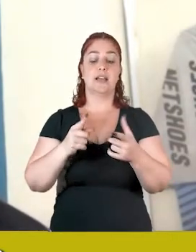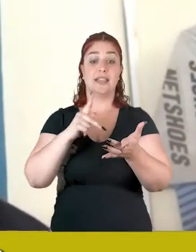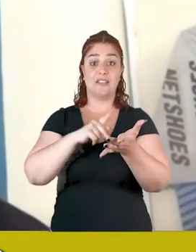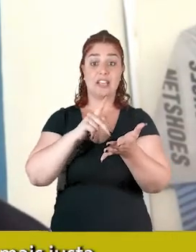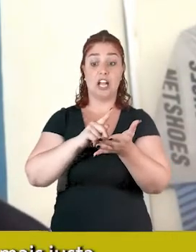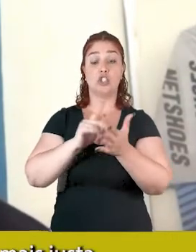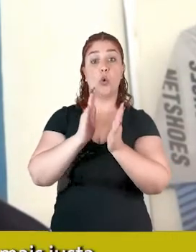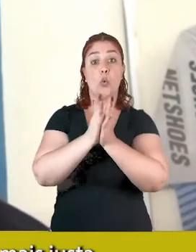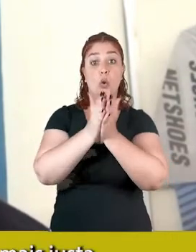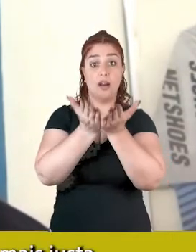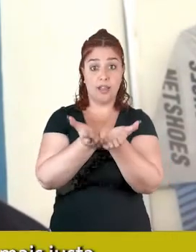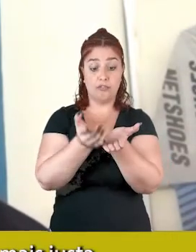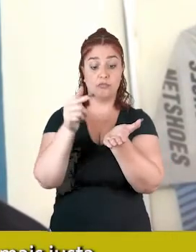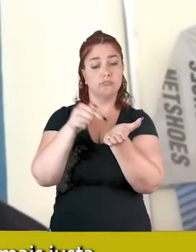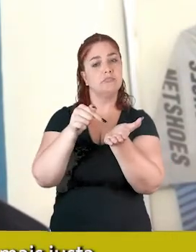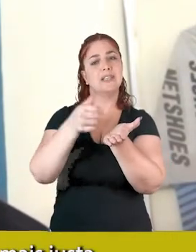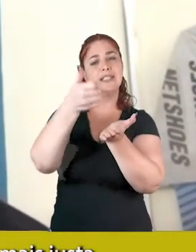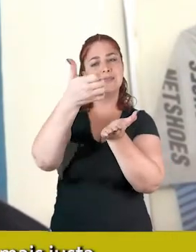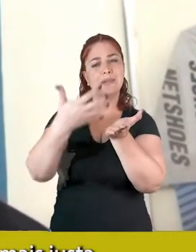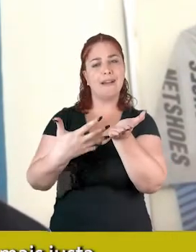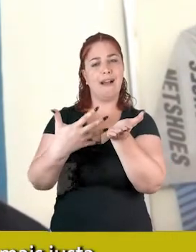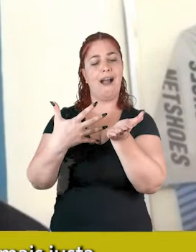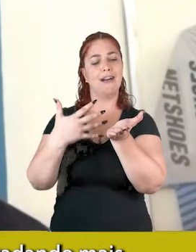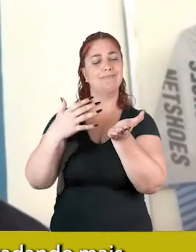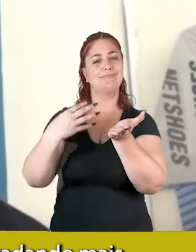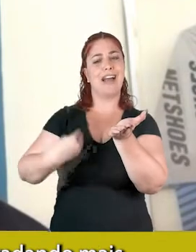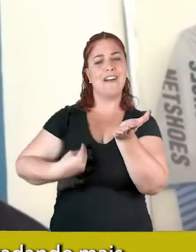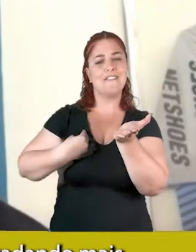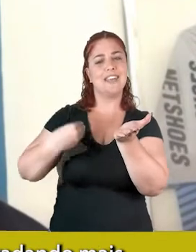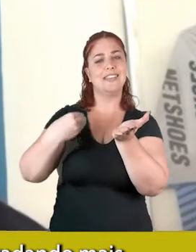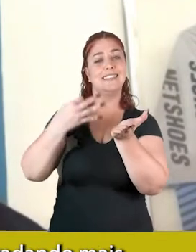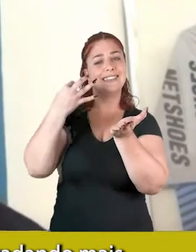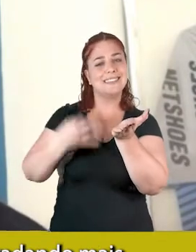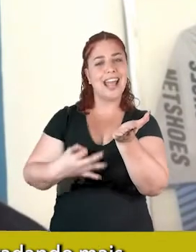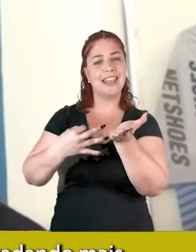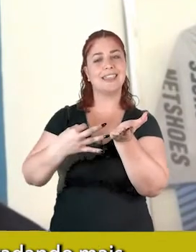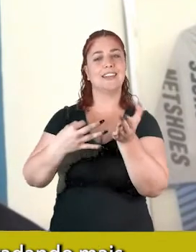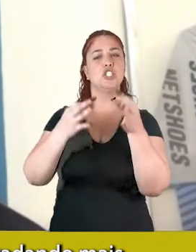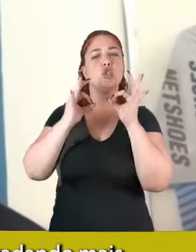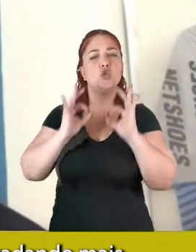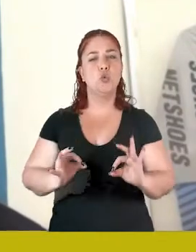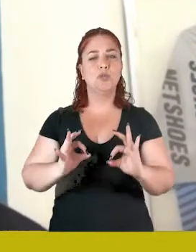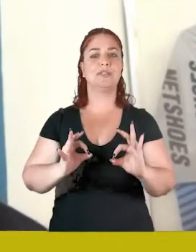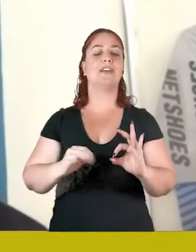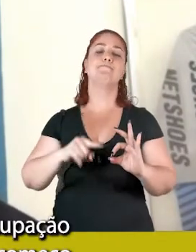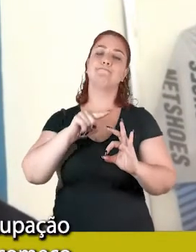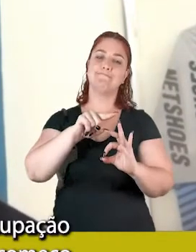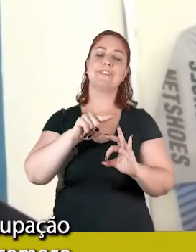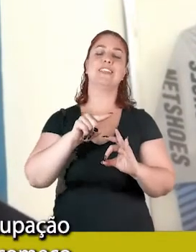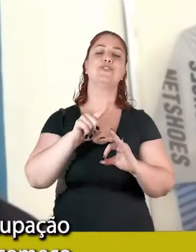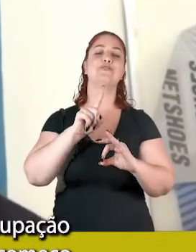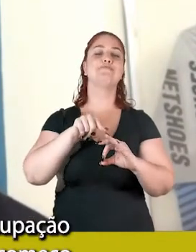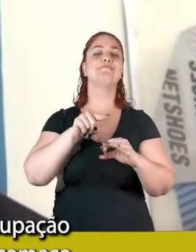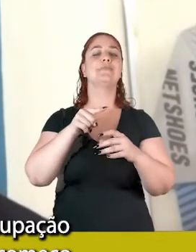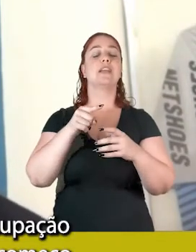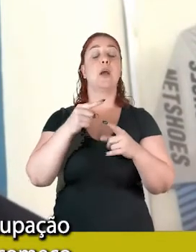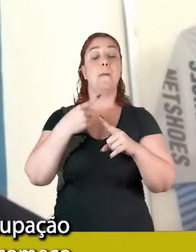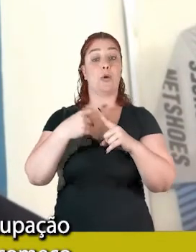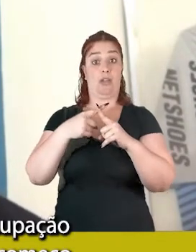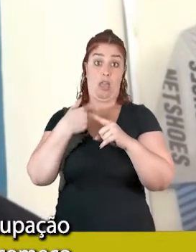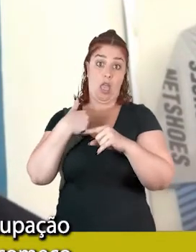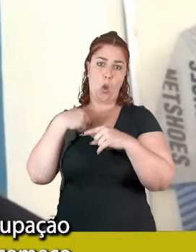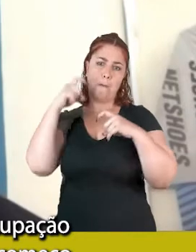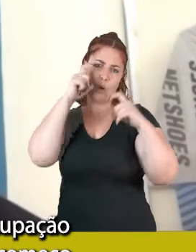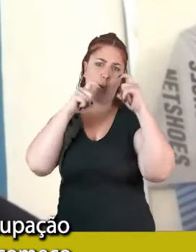livro narrar de uma maneira mais justa, eu acho que ele acaba agradando mais, porque uma preocupação que eu